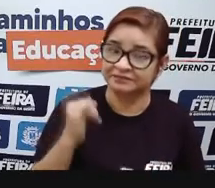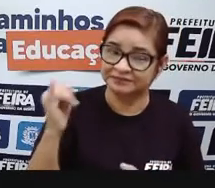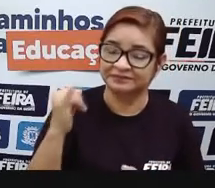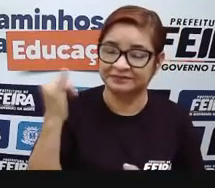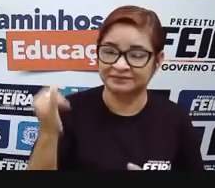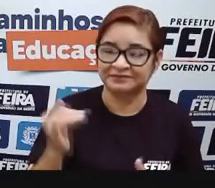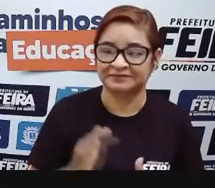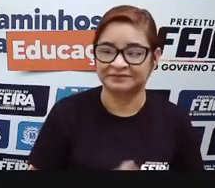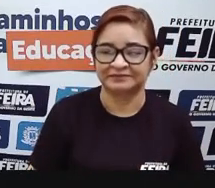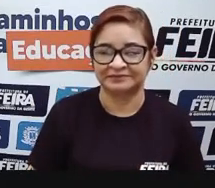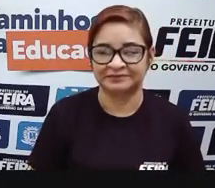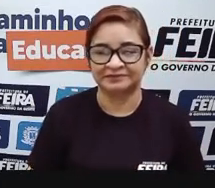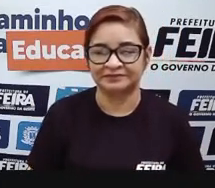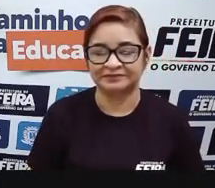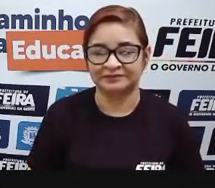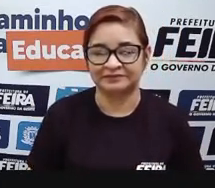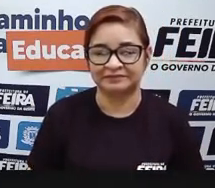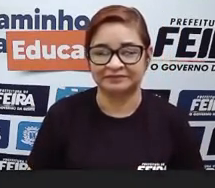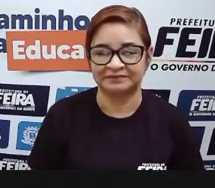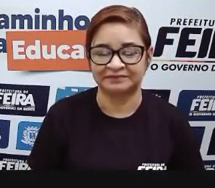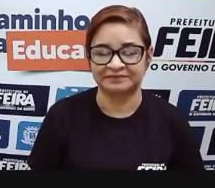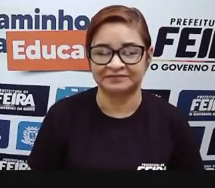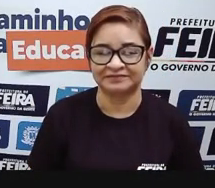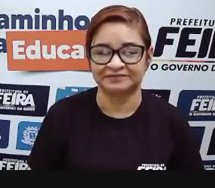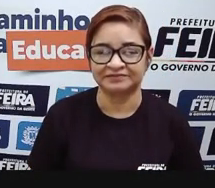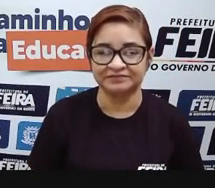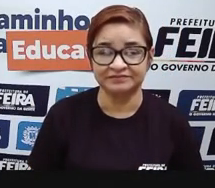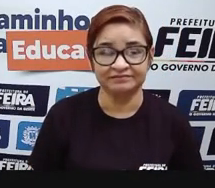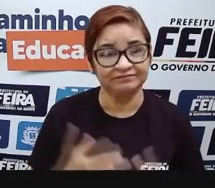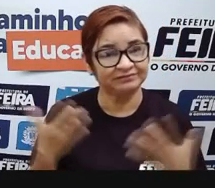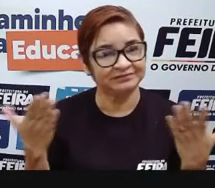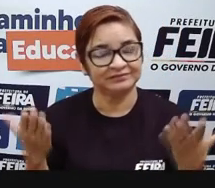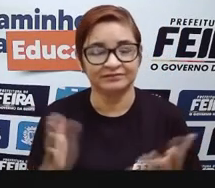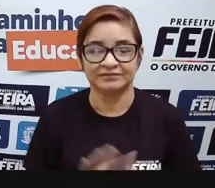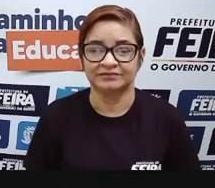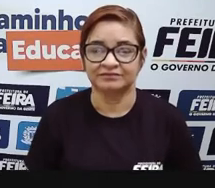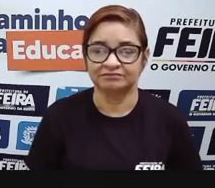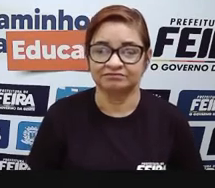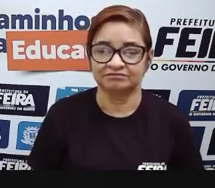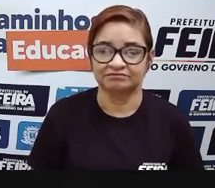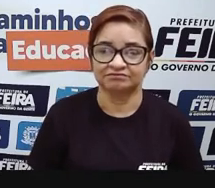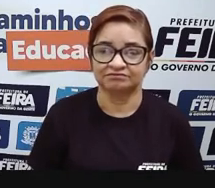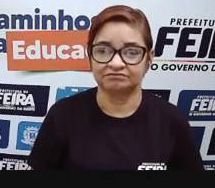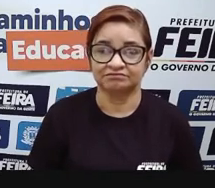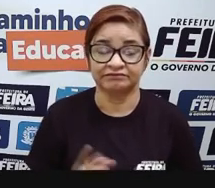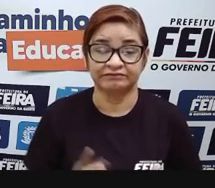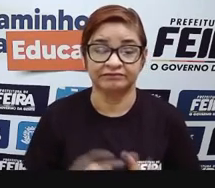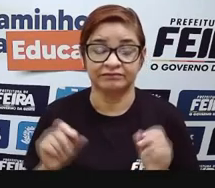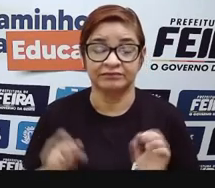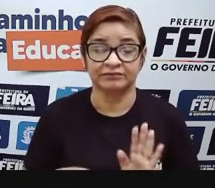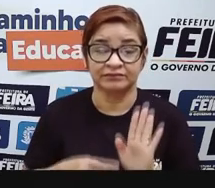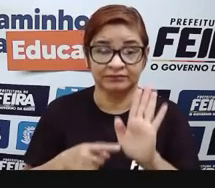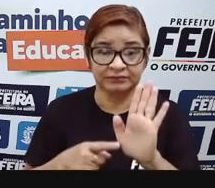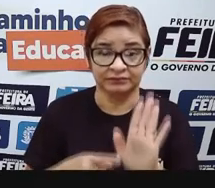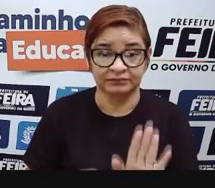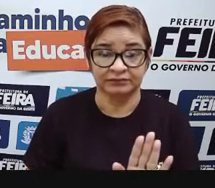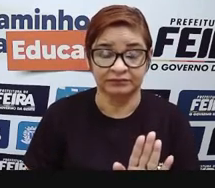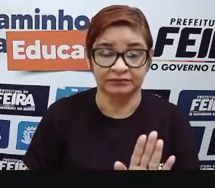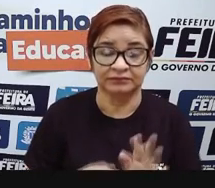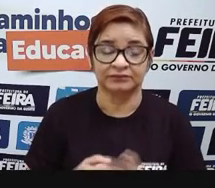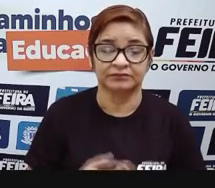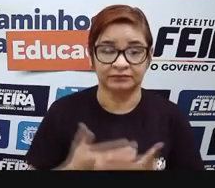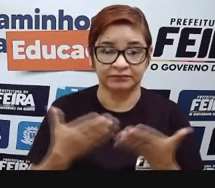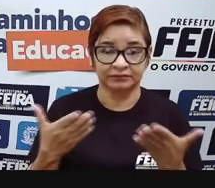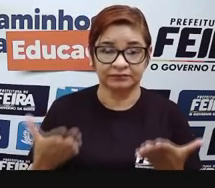Dito Pinheiro. Pinheiro. Ok, Denilson, boa sorte. Então, gente, na verdade, a gente tá mostrando essa reportagem pra